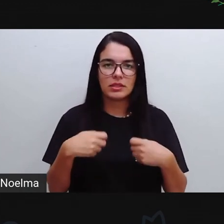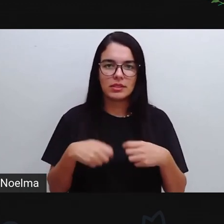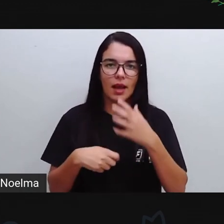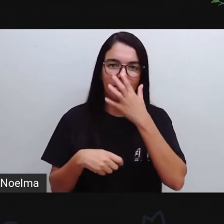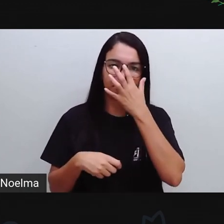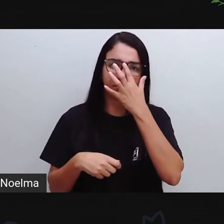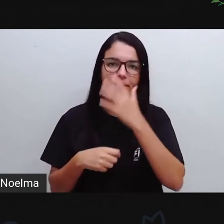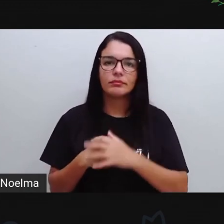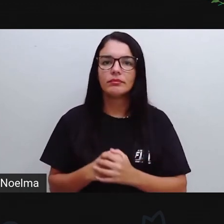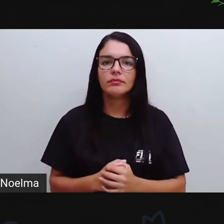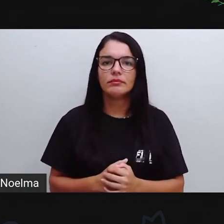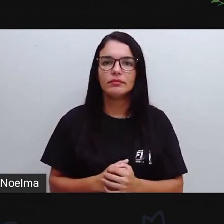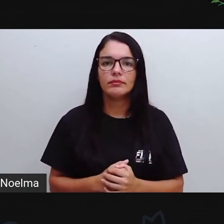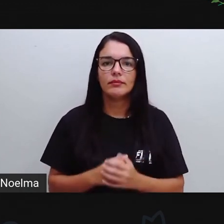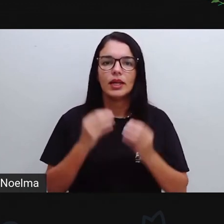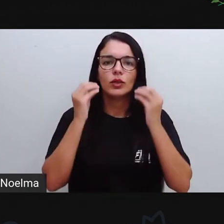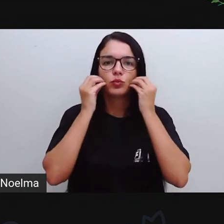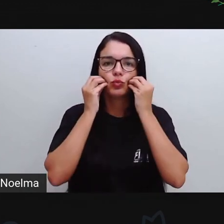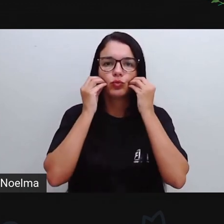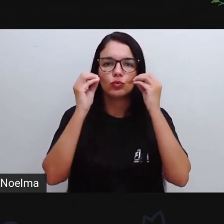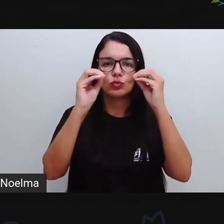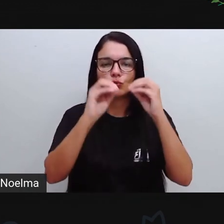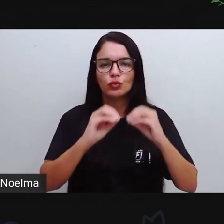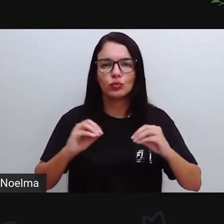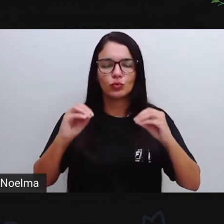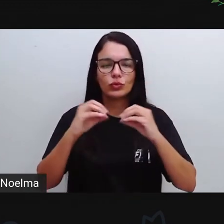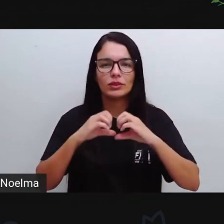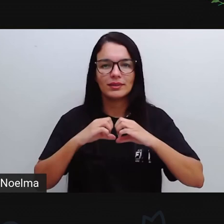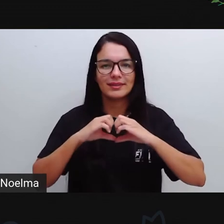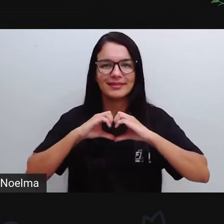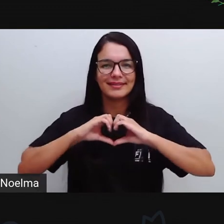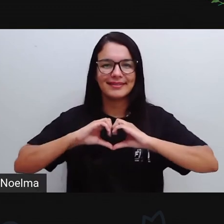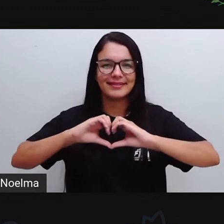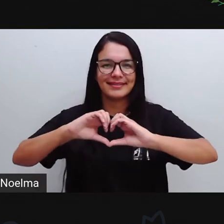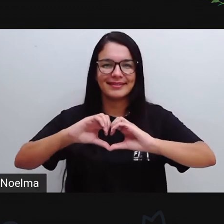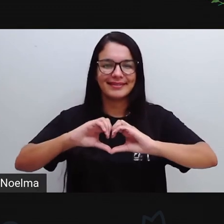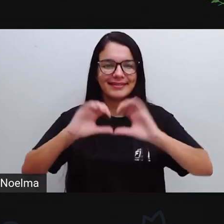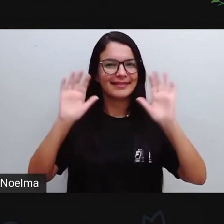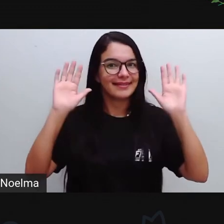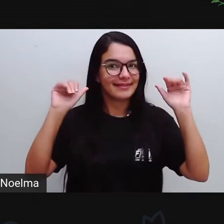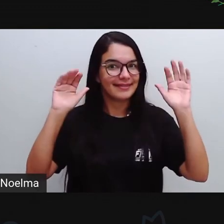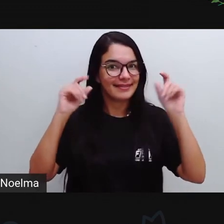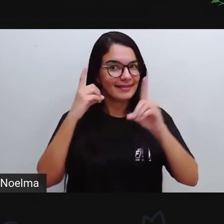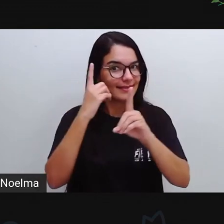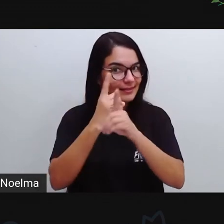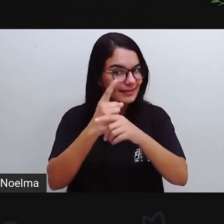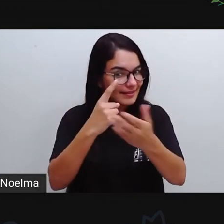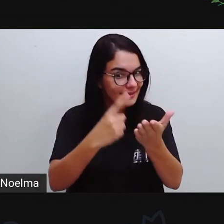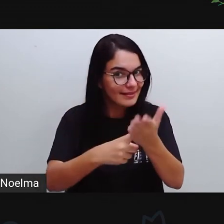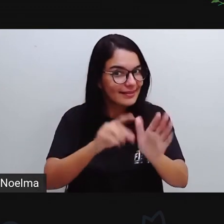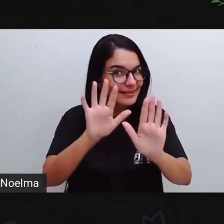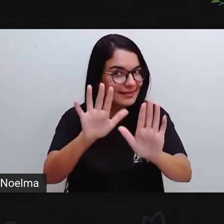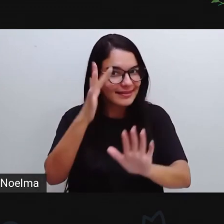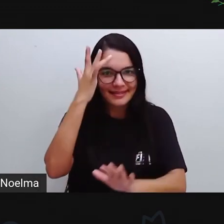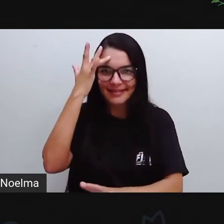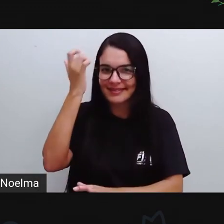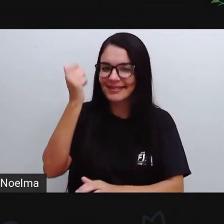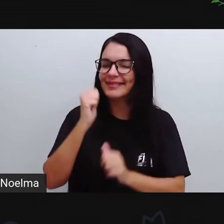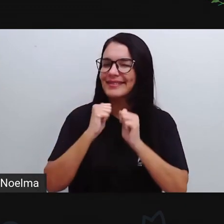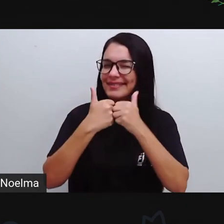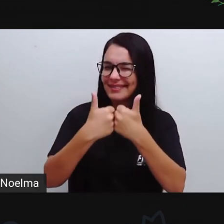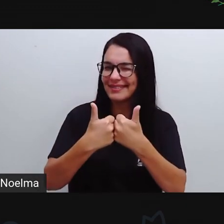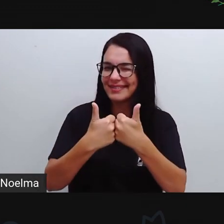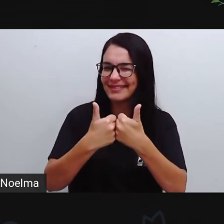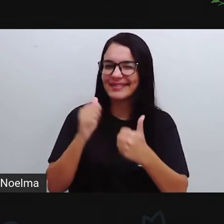de vê-los novamente, certo? Um beijo no coração de cada um de vocês, e a gente tem encontro marcado amanhã, certo? Te